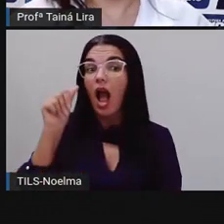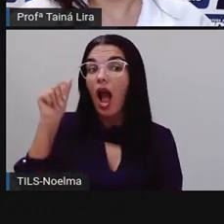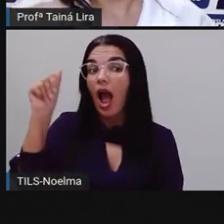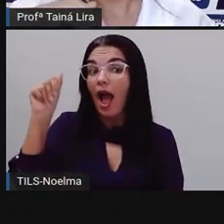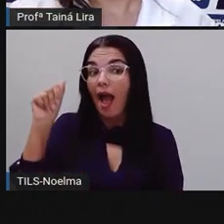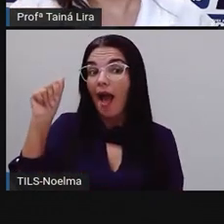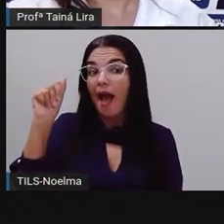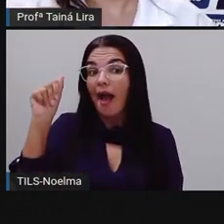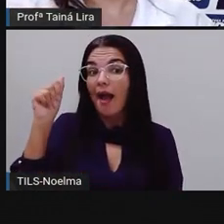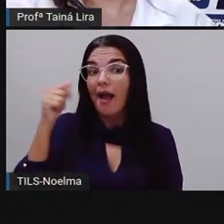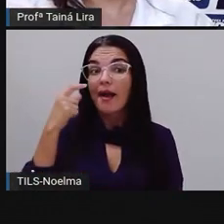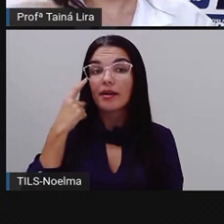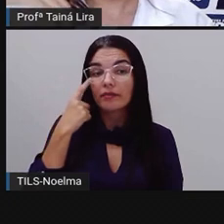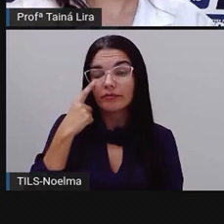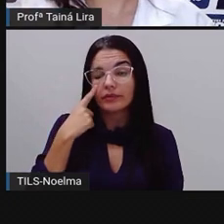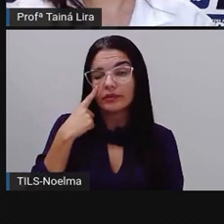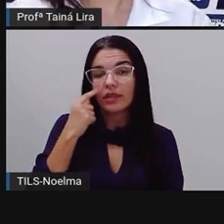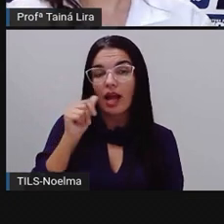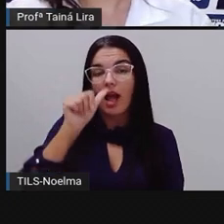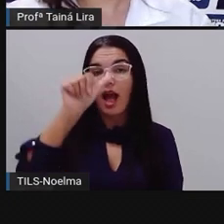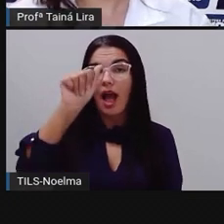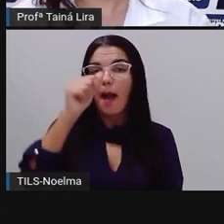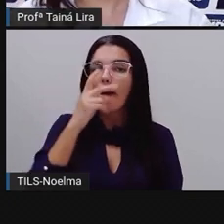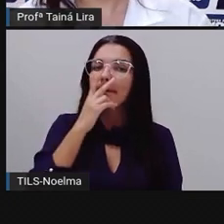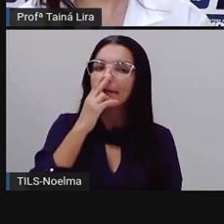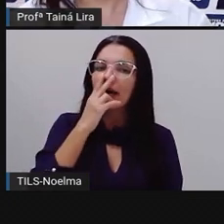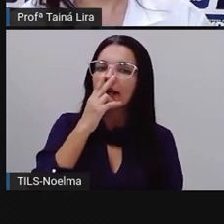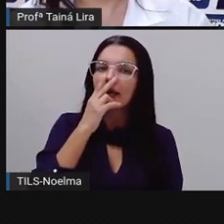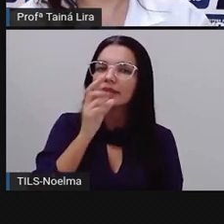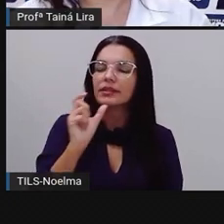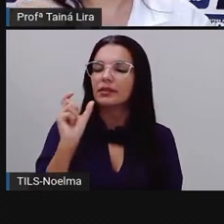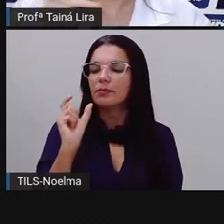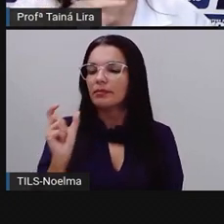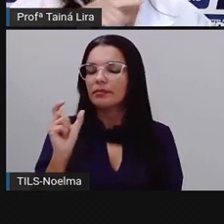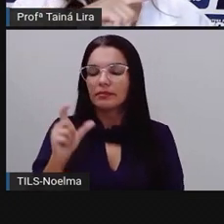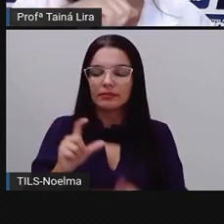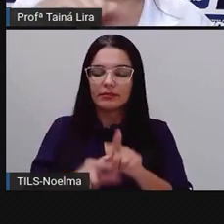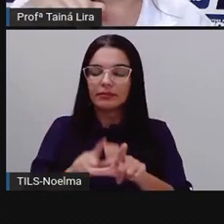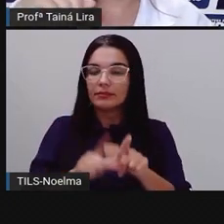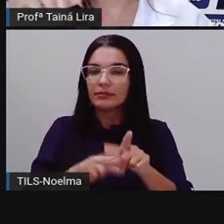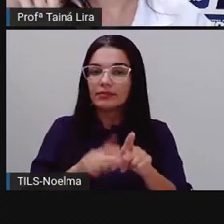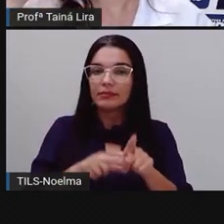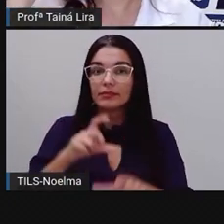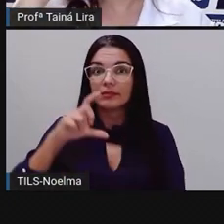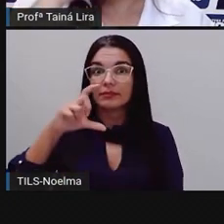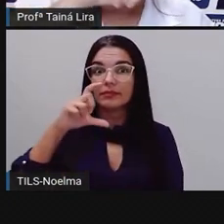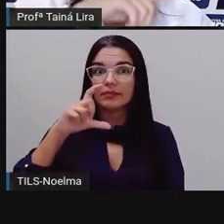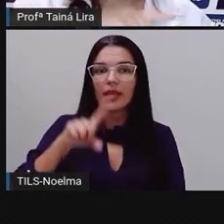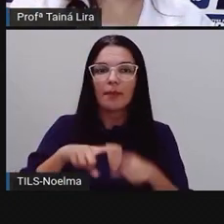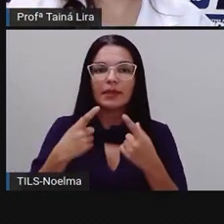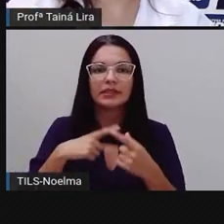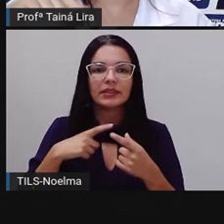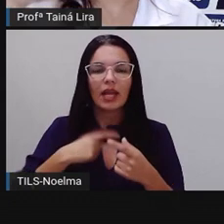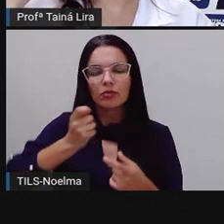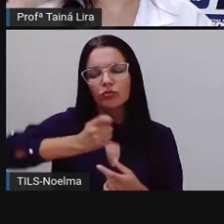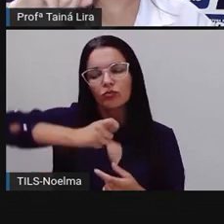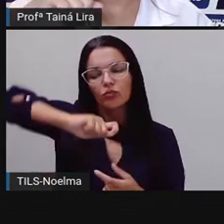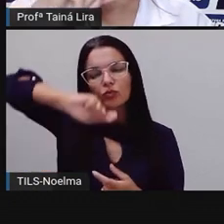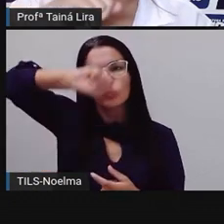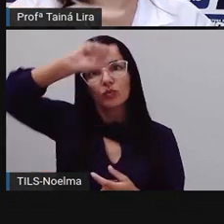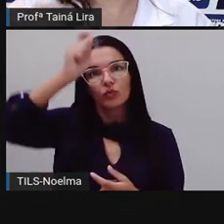cursivo, que a Pró ainda falou, esse A até parece o bastão, só que esse A tem uma diferença ali no